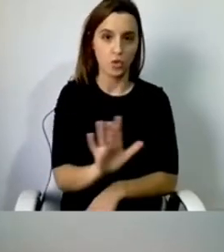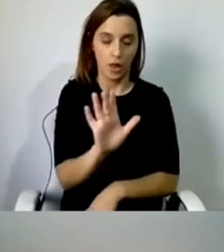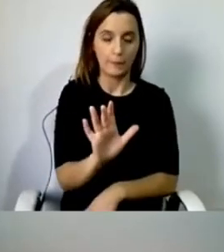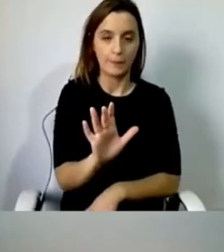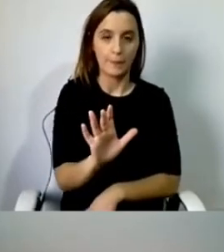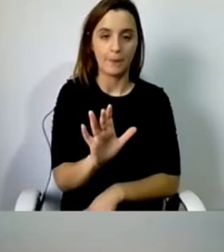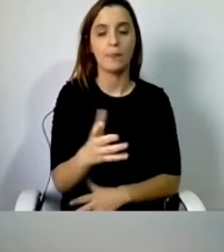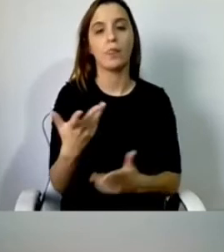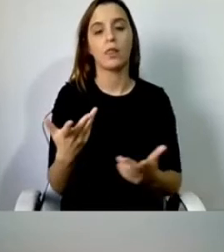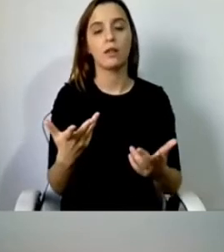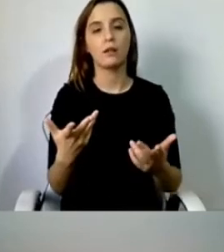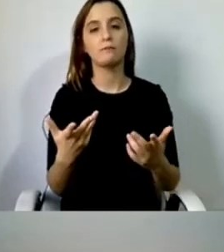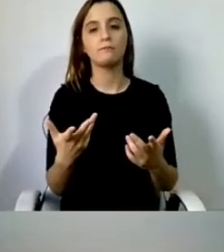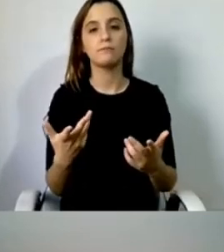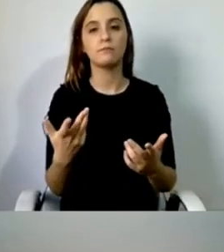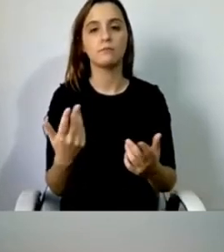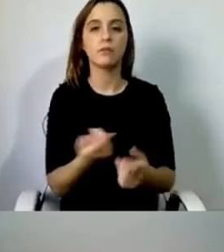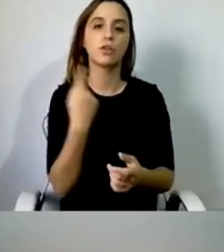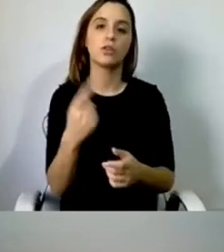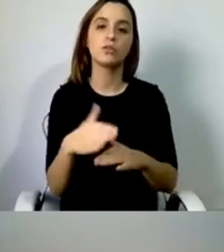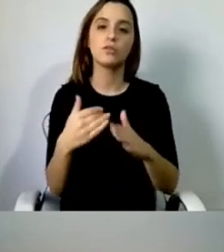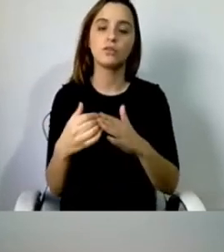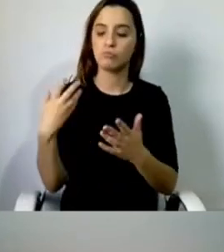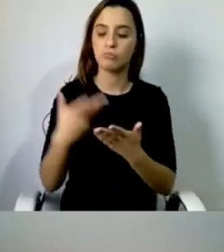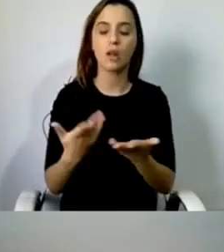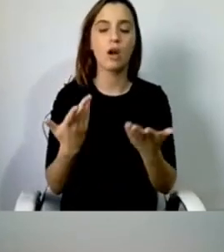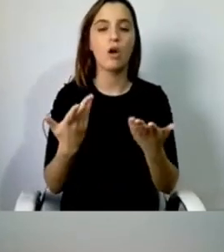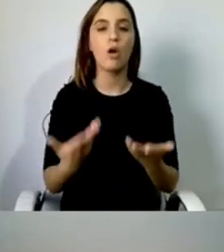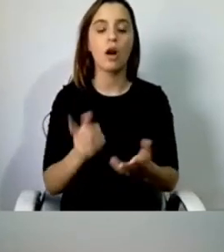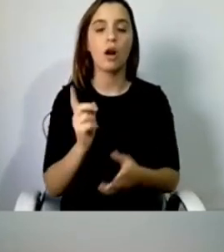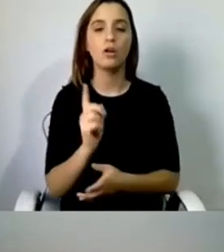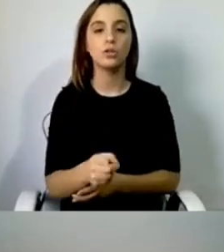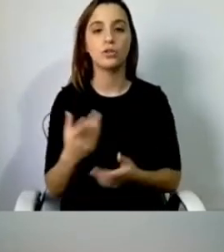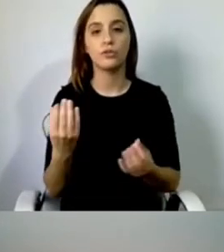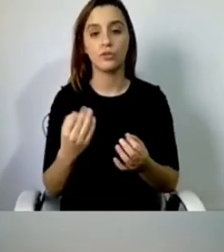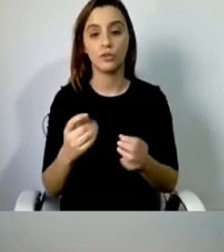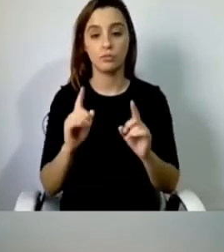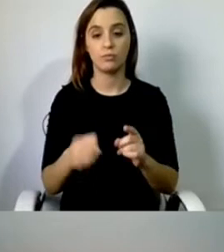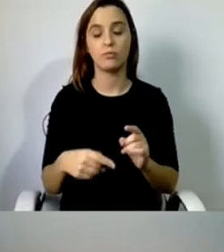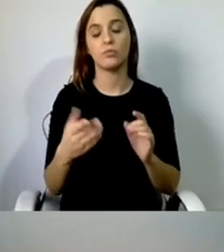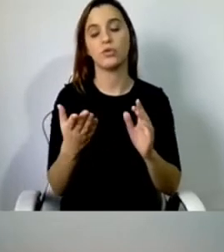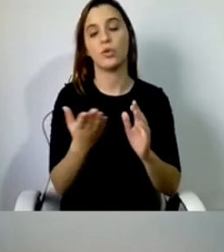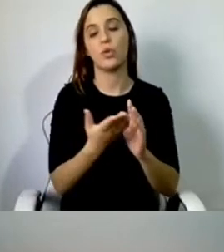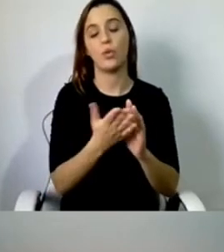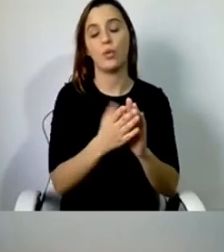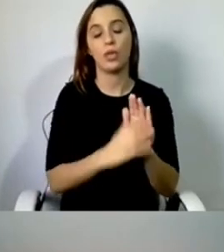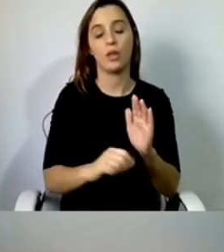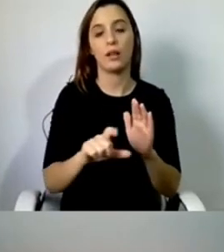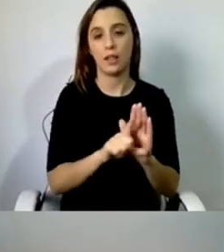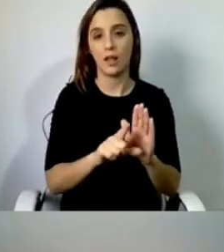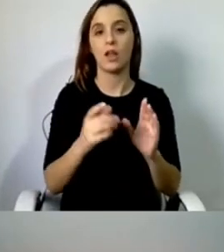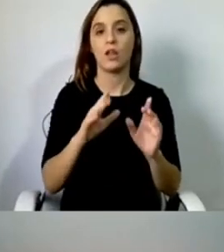aquilo que nós temos feito até então foi, desde que o decreto do OE 194 de 2017 está